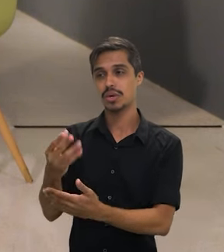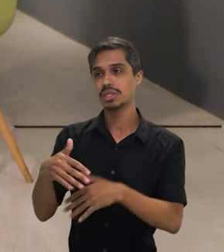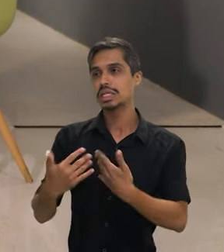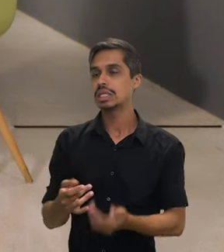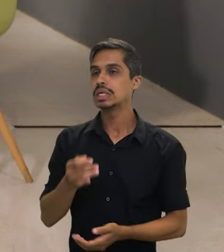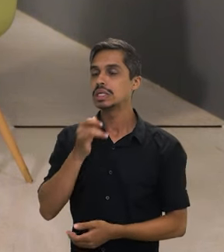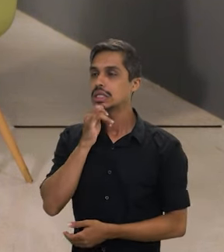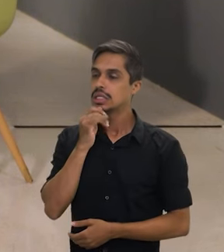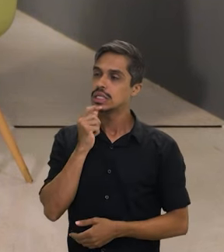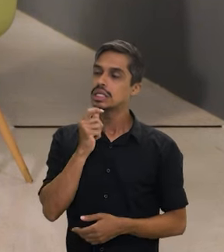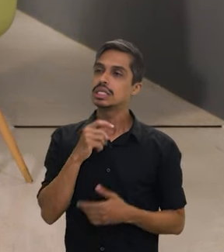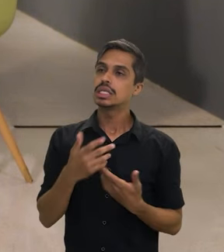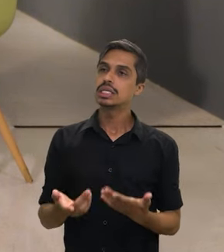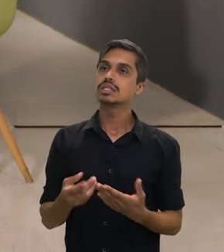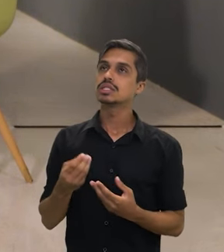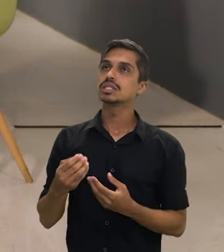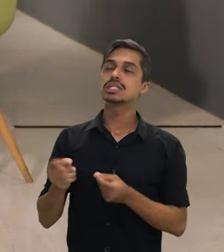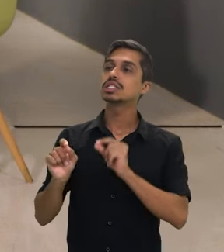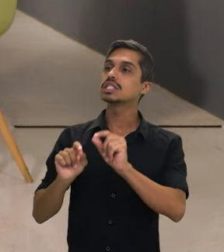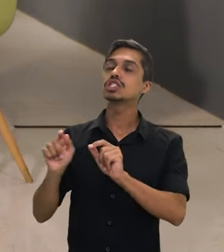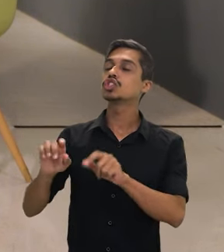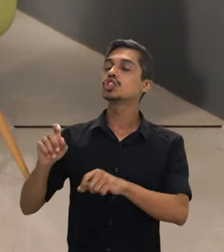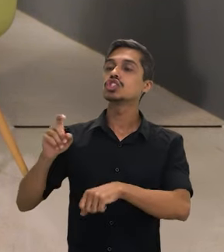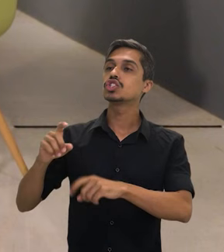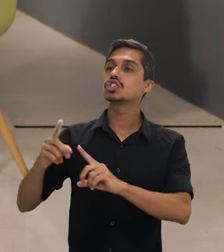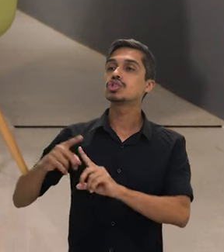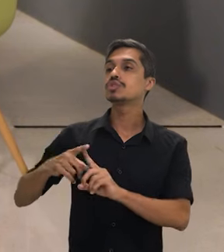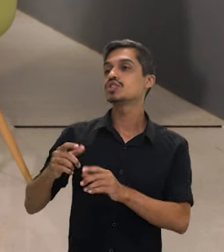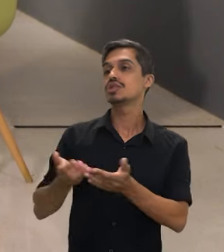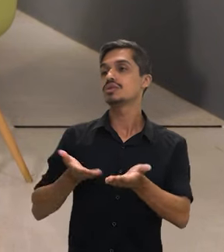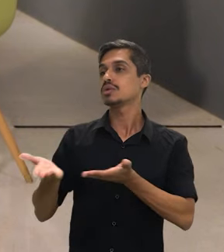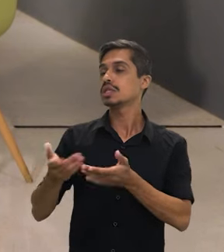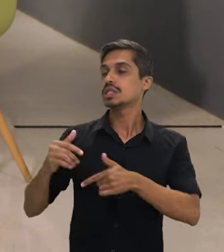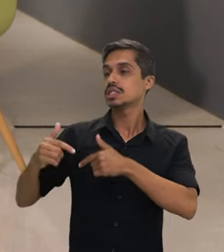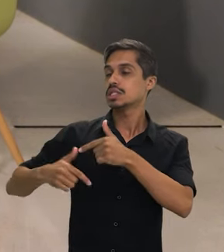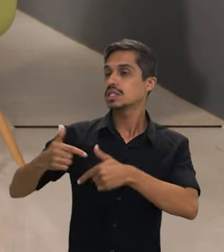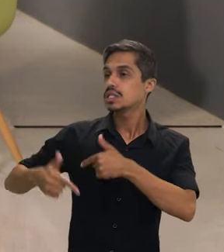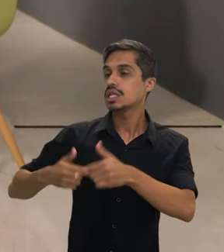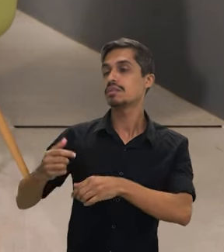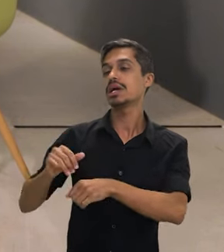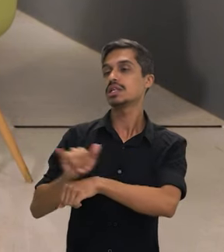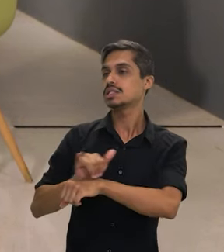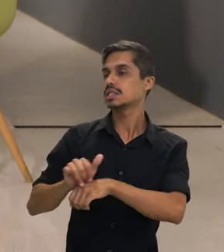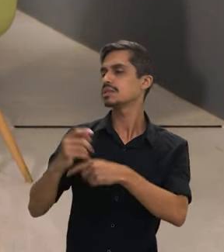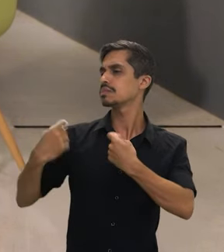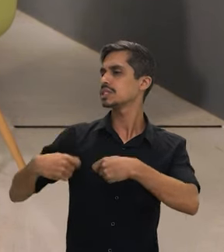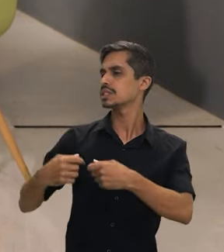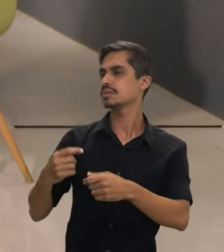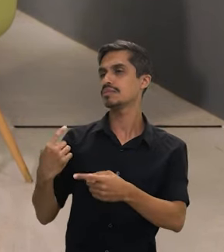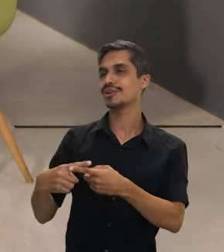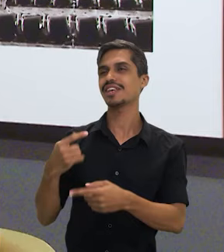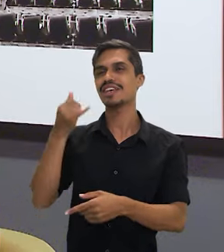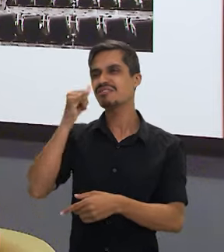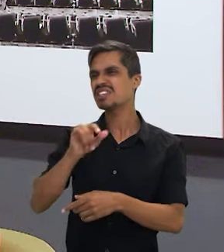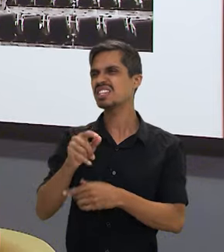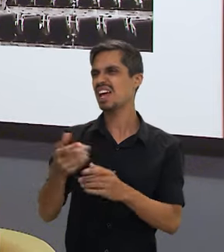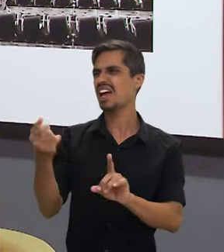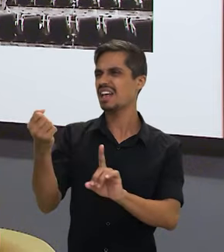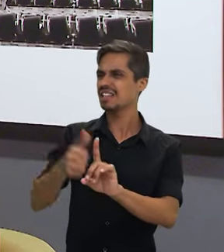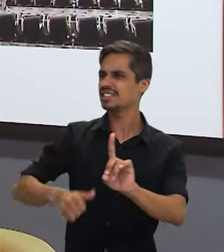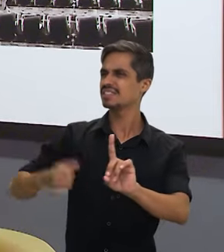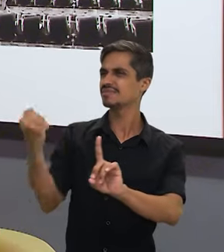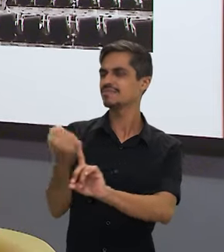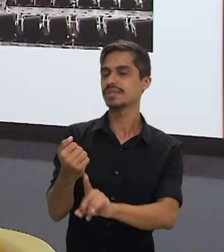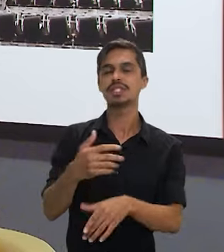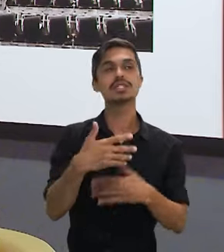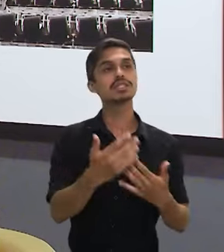Ainda, que tipo de articulação precisa ser feita para a gente não precisar mais dar esse tipo de manchete? Sim, nem fala. que é cada dia